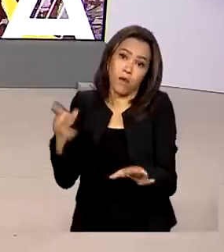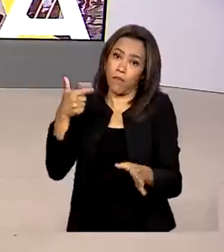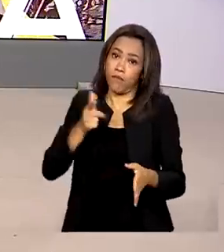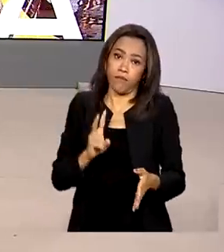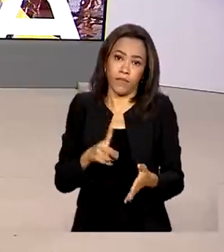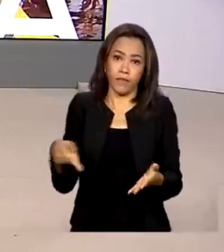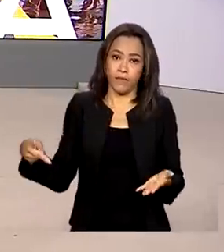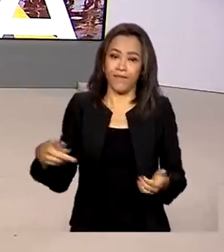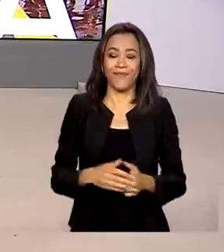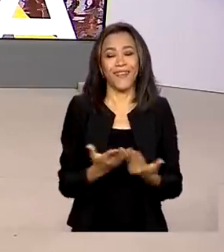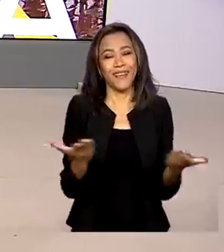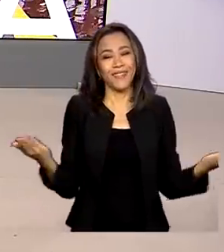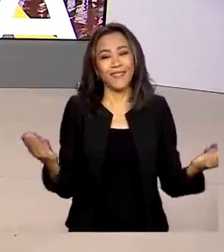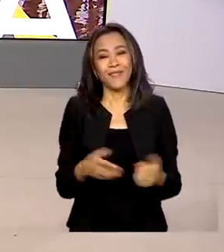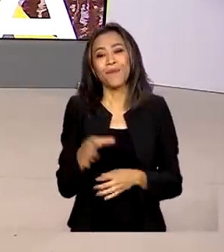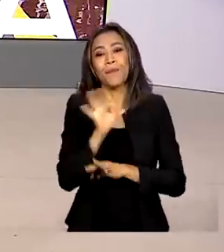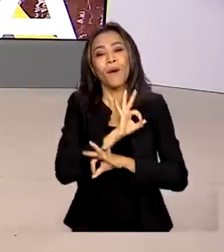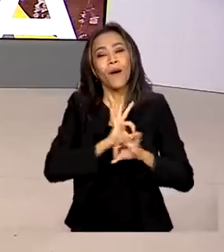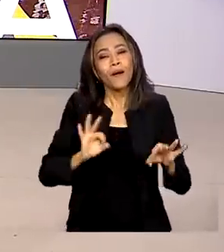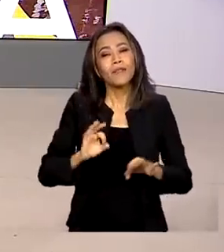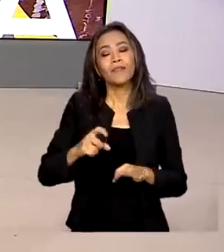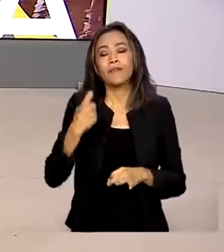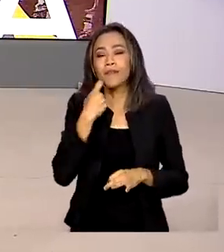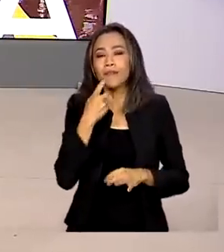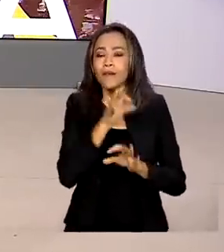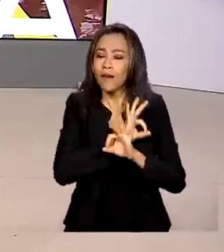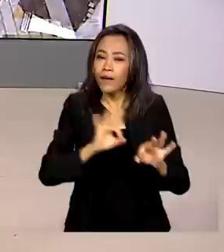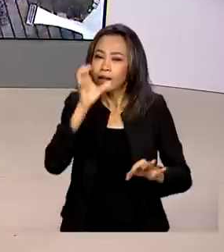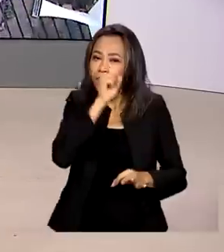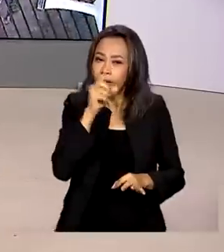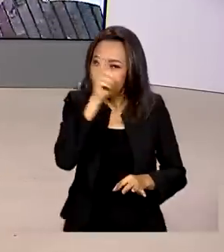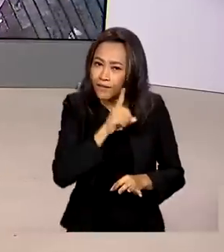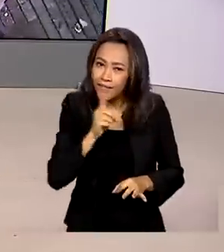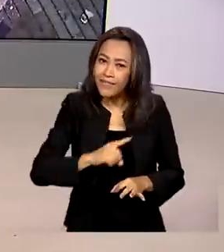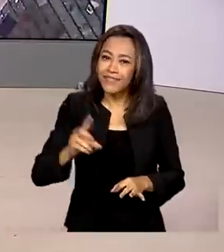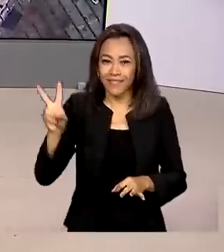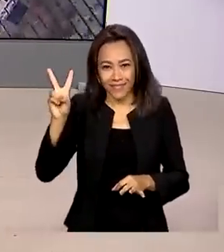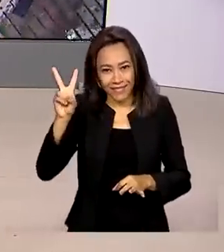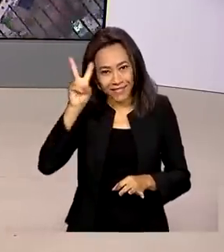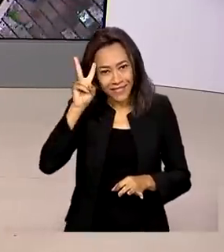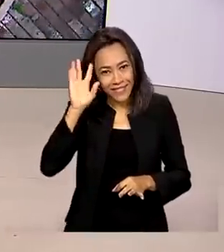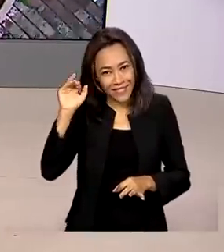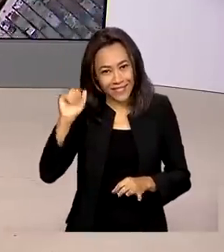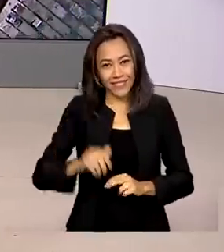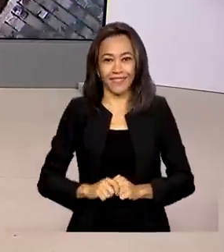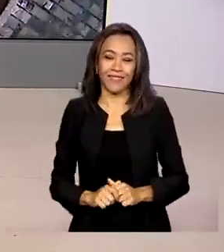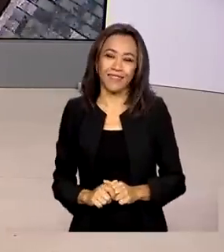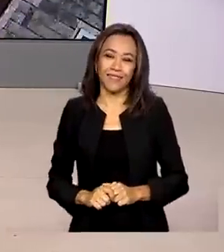É isso, uma ótima sexta-feira para você, um ótimo fim de semana também e até segunda. Tchau!